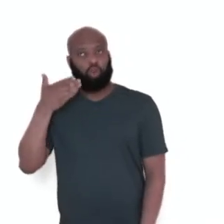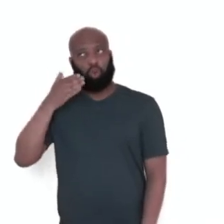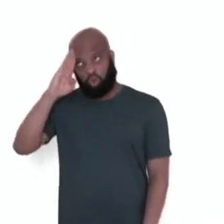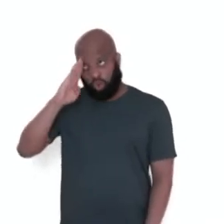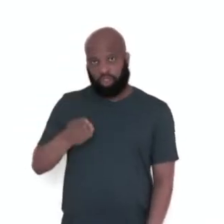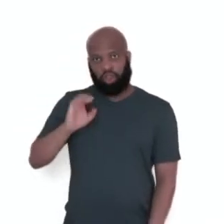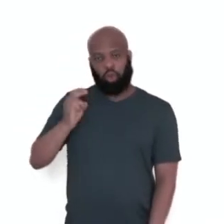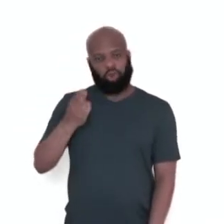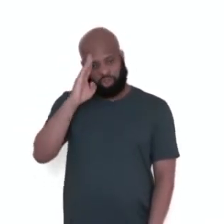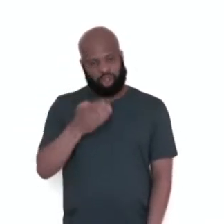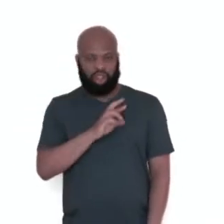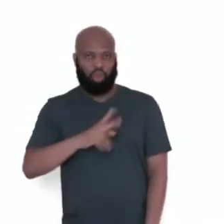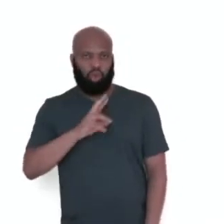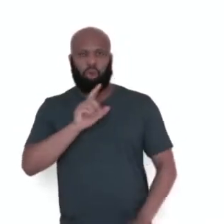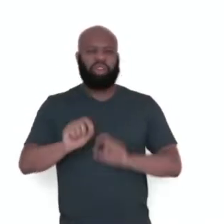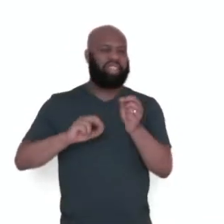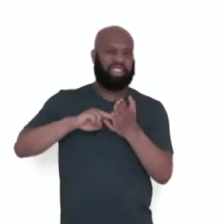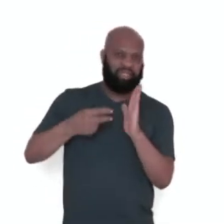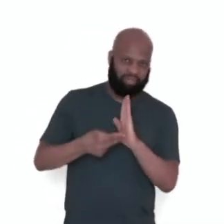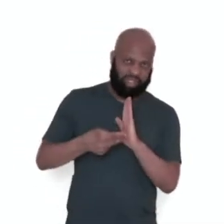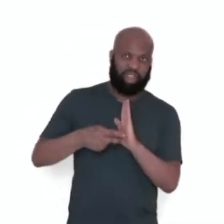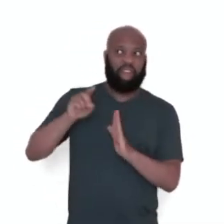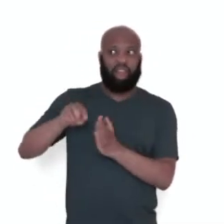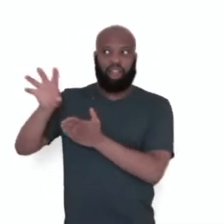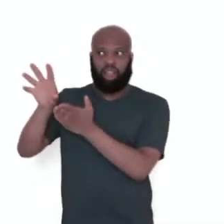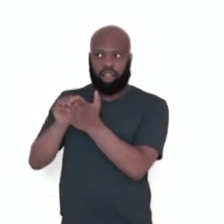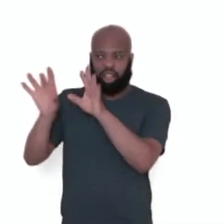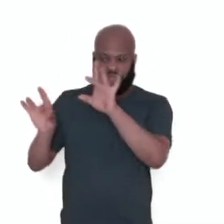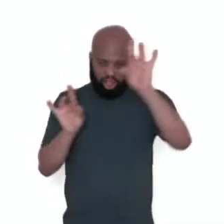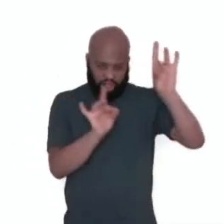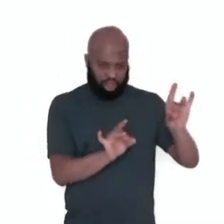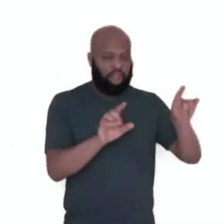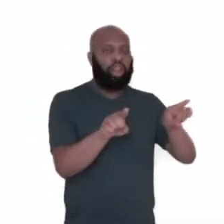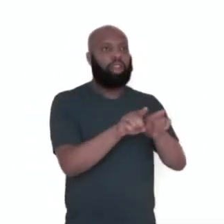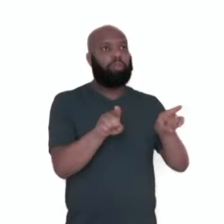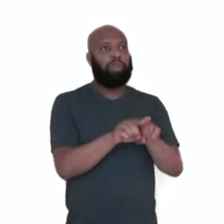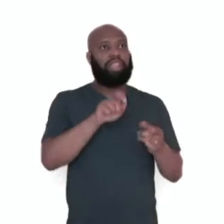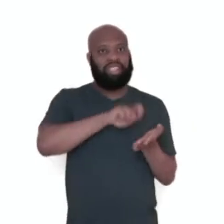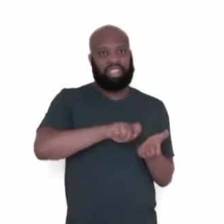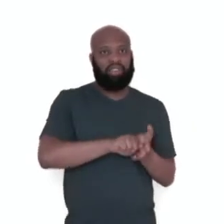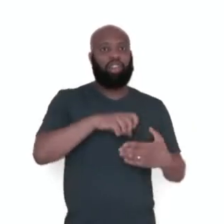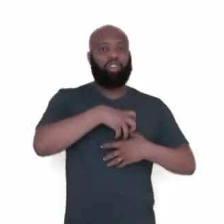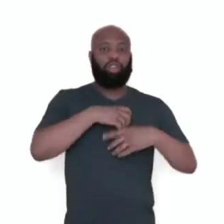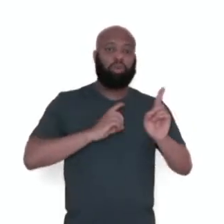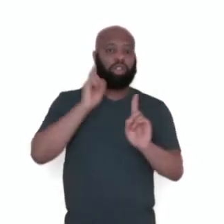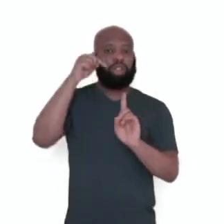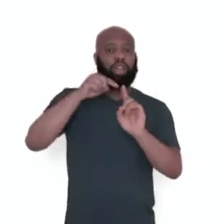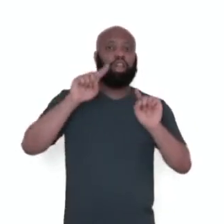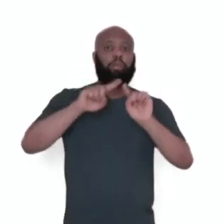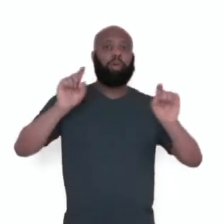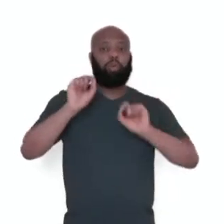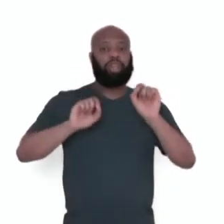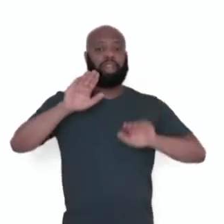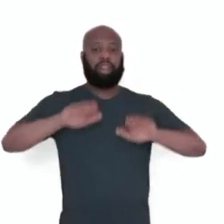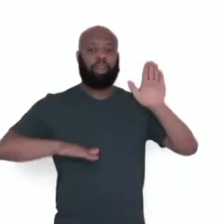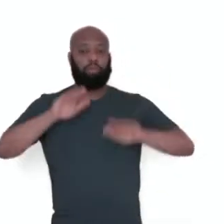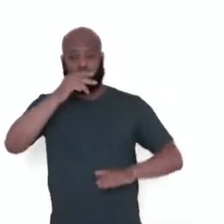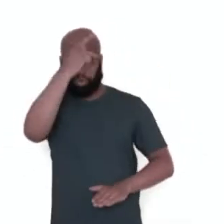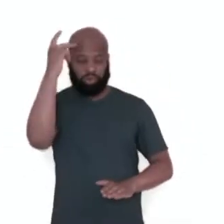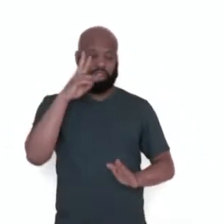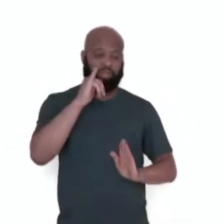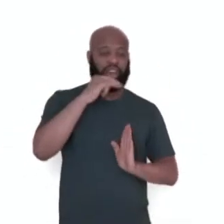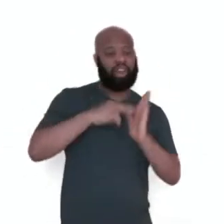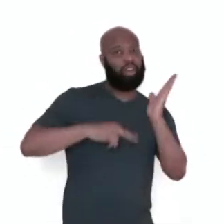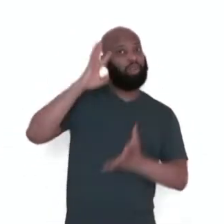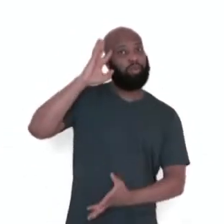indireto. A linguagem pode ser escrita com objetividade, mas também pode haver a subjetividade, no caso da reportagem.